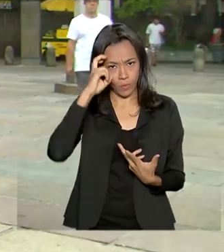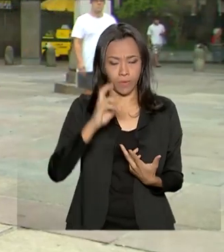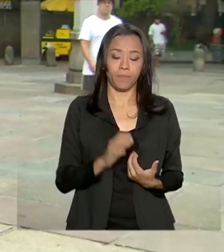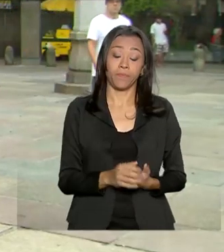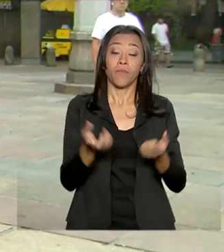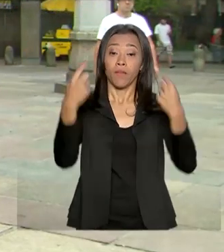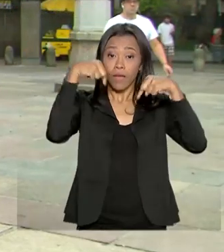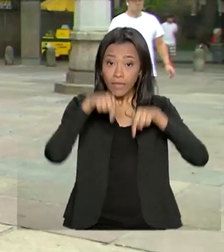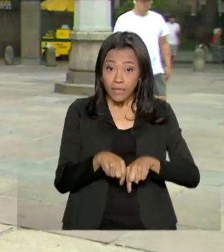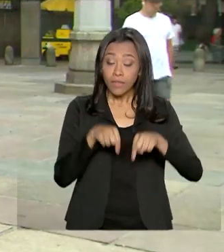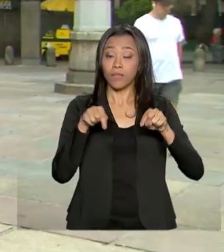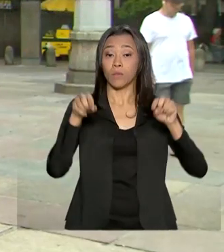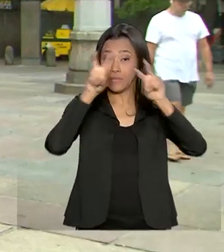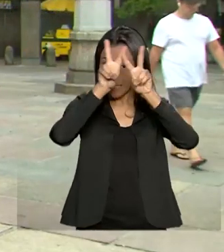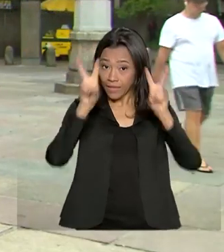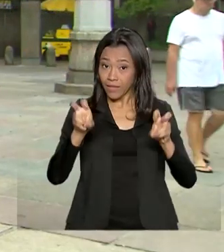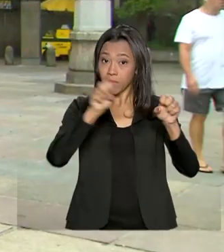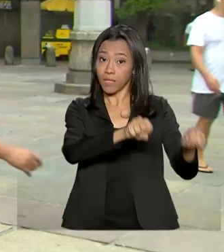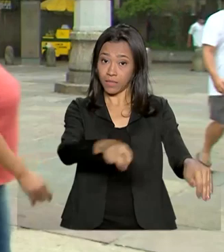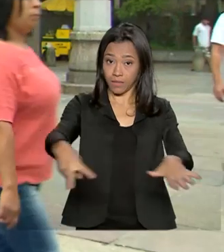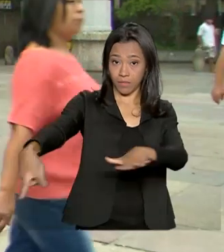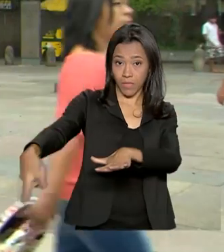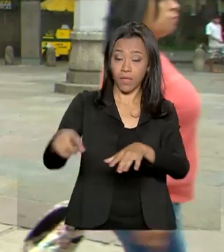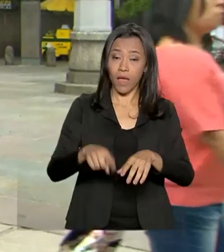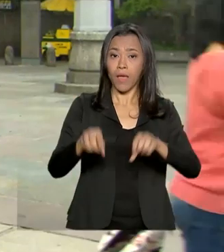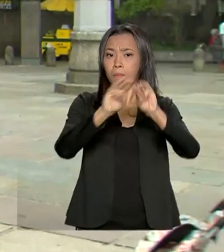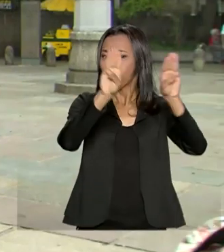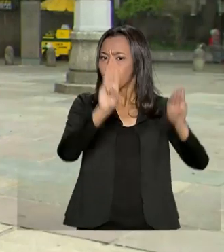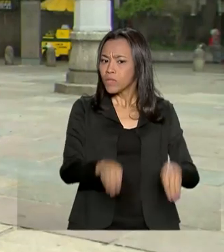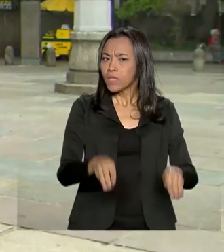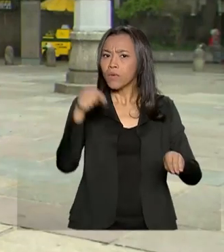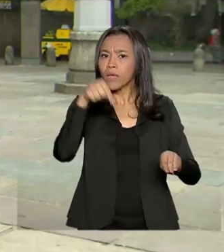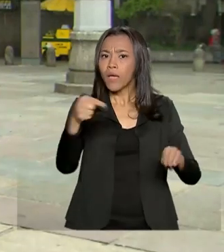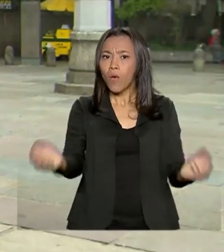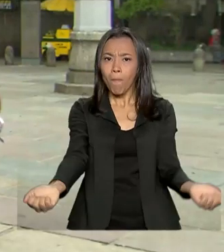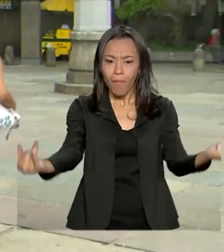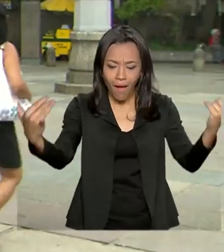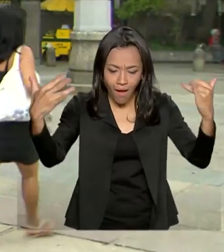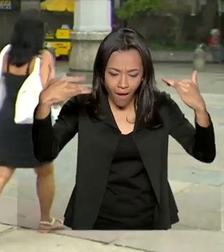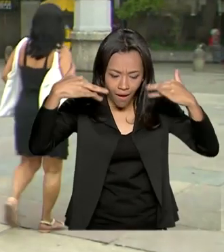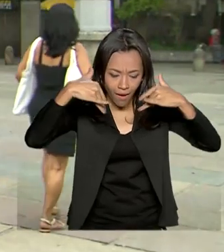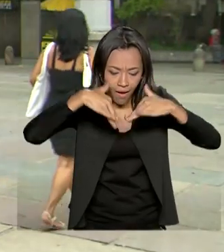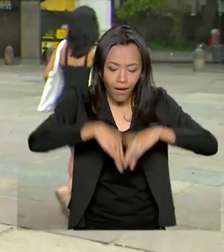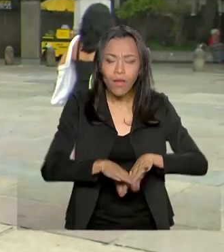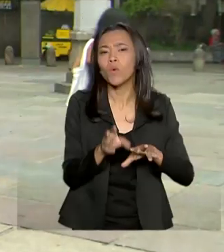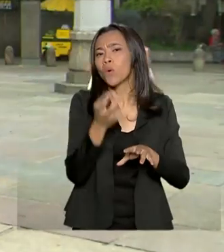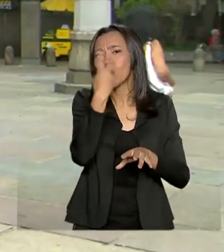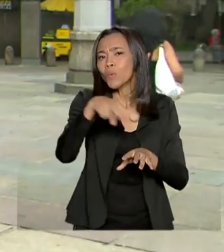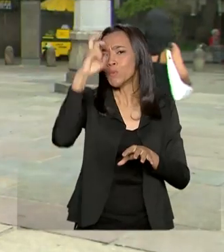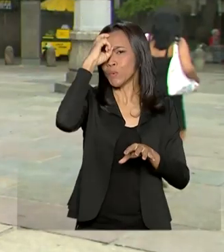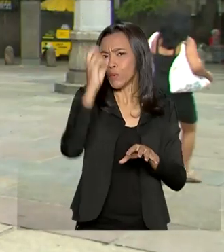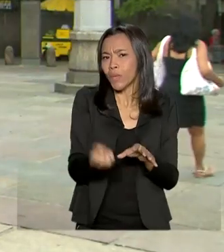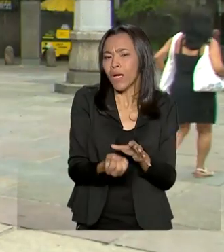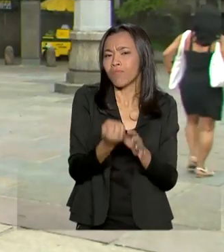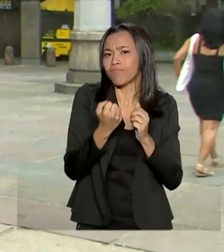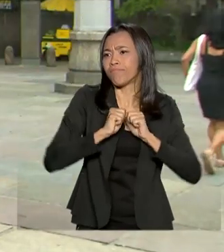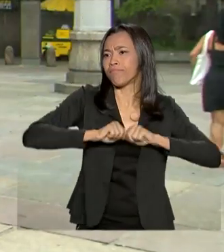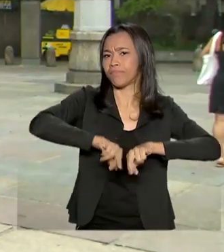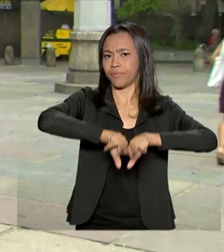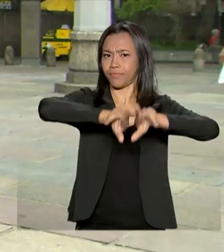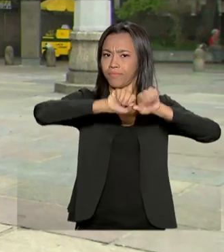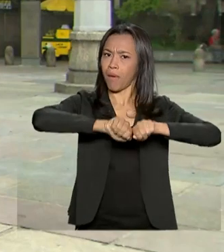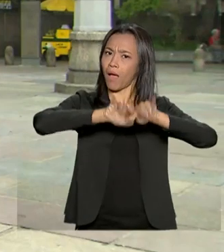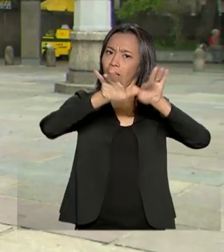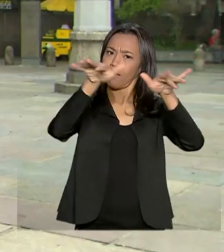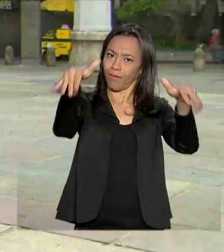República, o tema da semana é Museus como Núcleos Culturais, o futuro das tradições. Logo mais, partir das seis